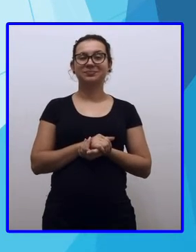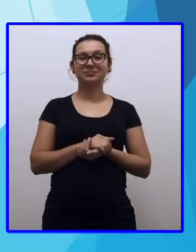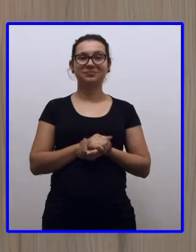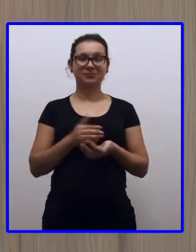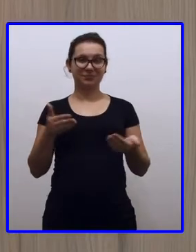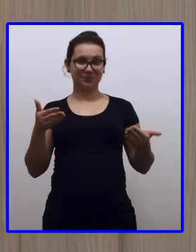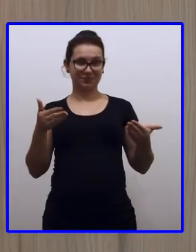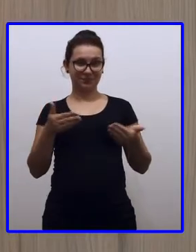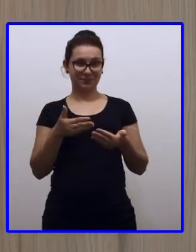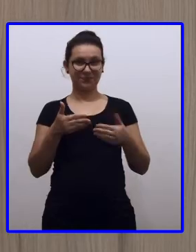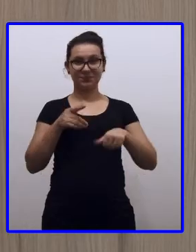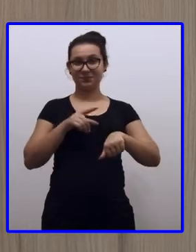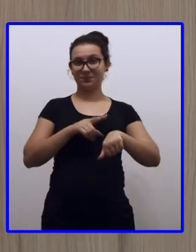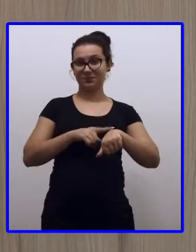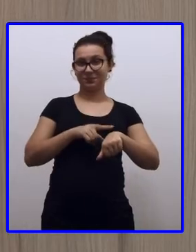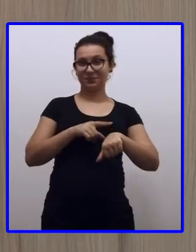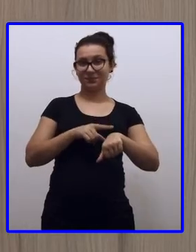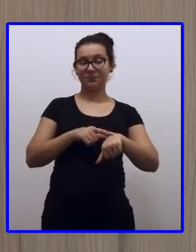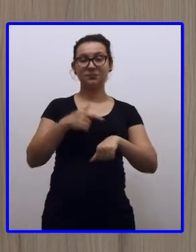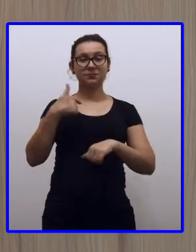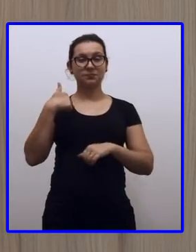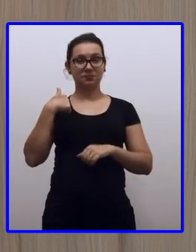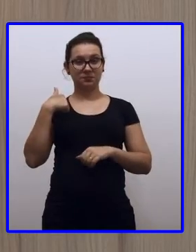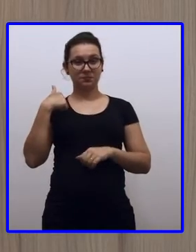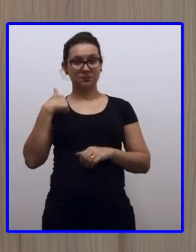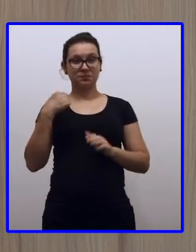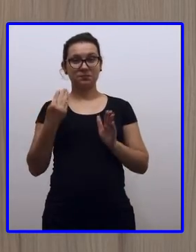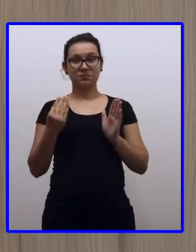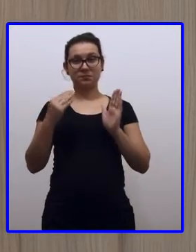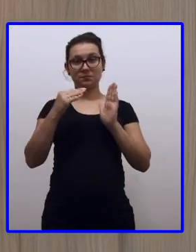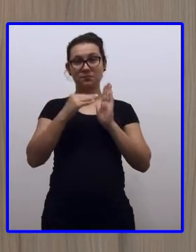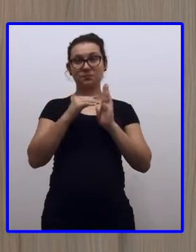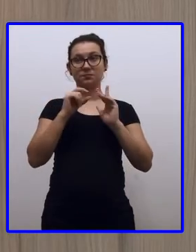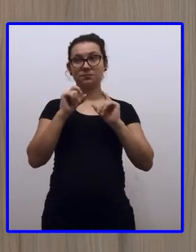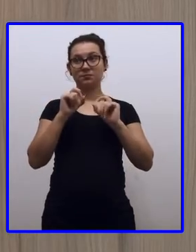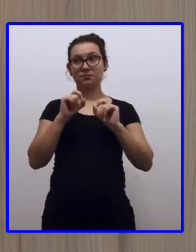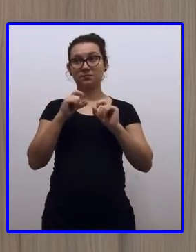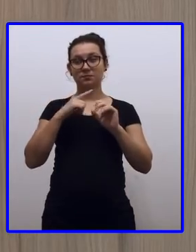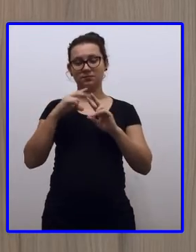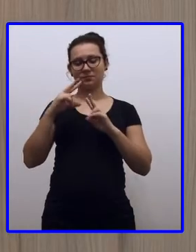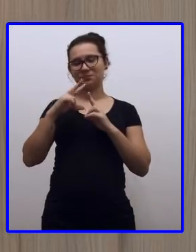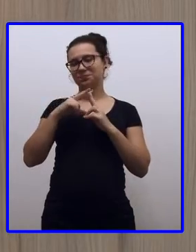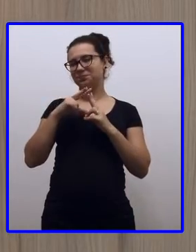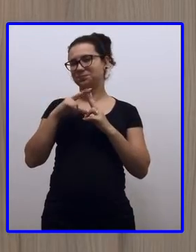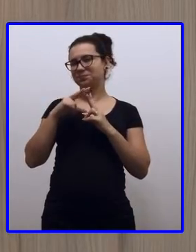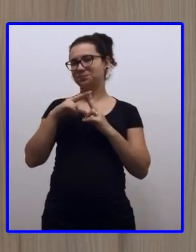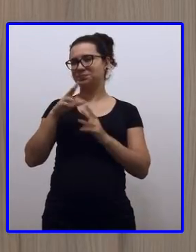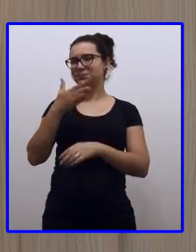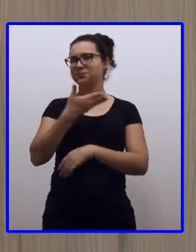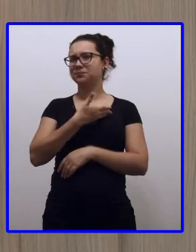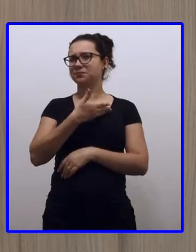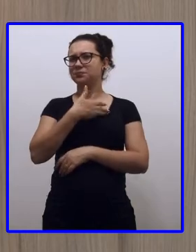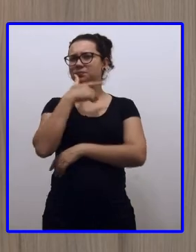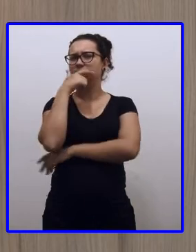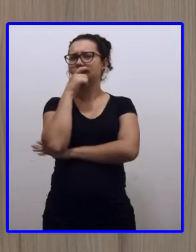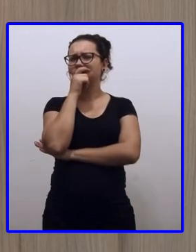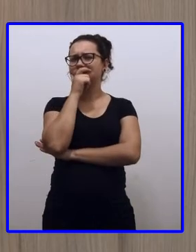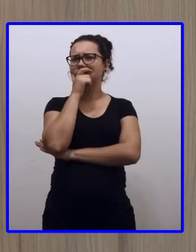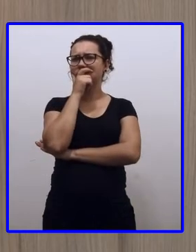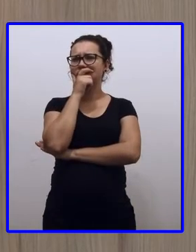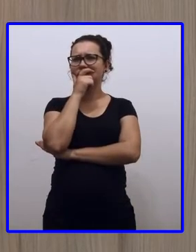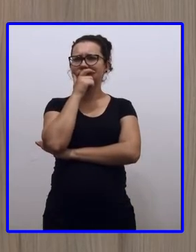nesse momento, eu vou colocar dois amigos que nós fizemos este ano, mas eles estão só